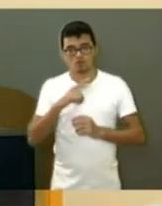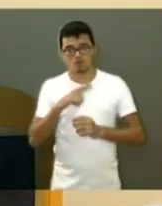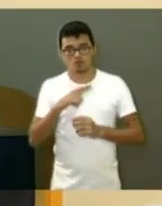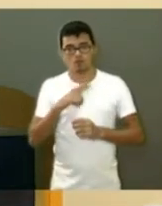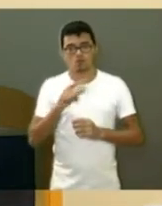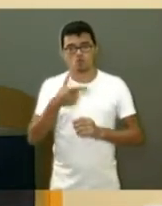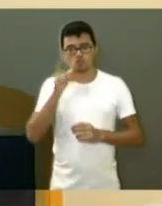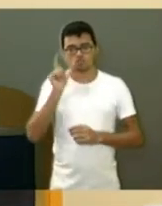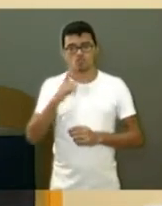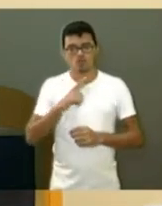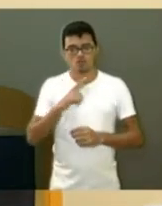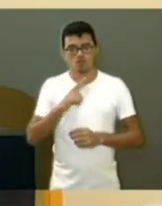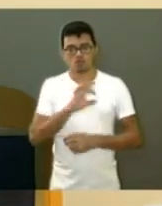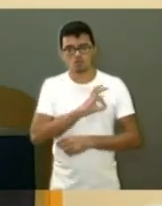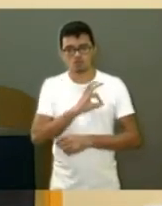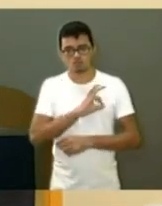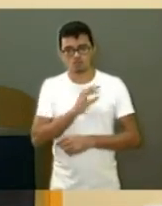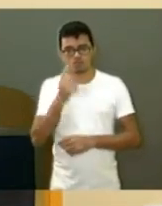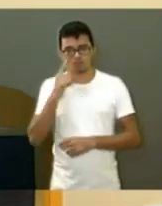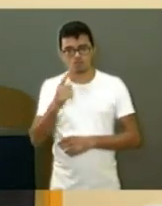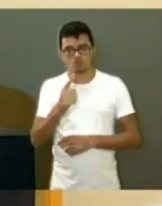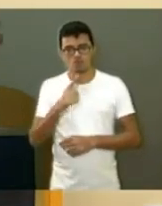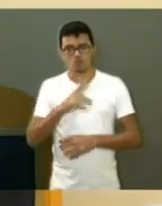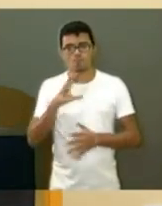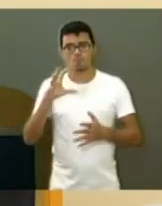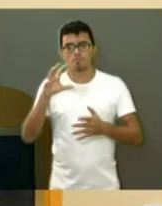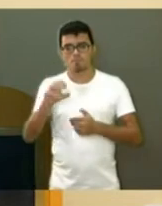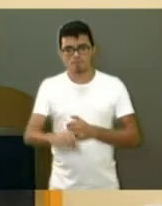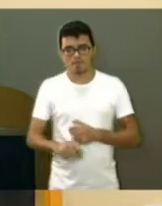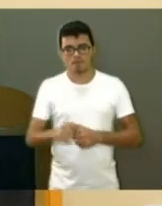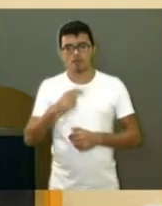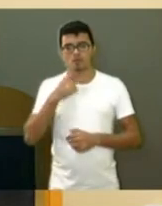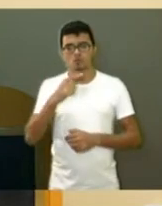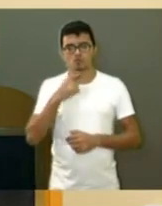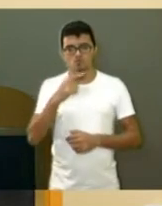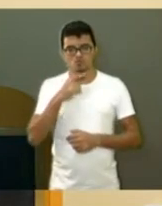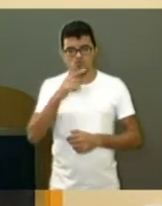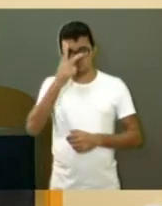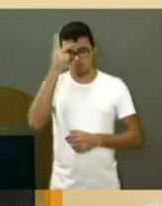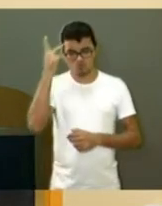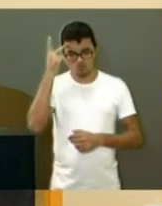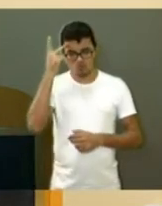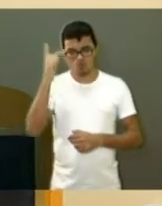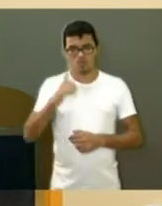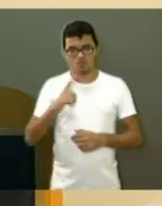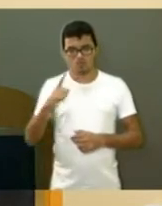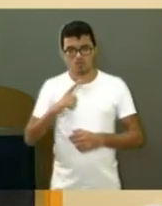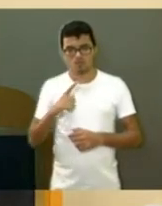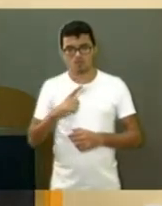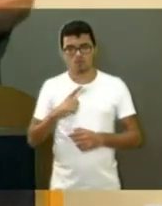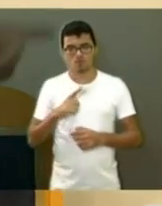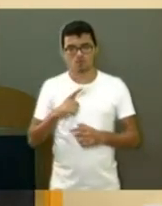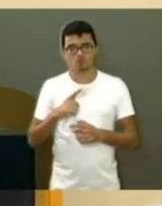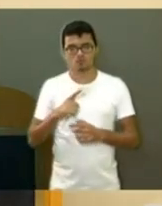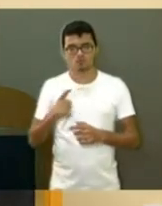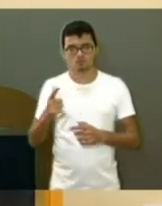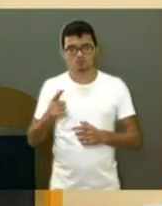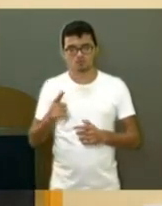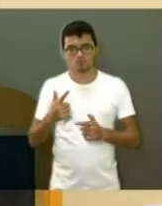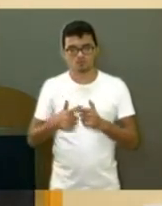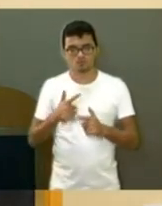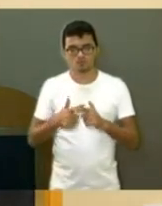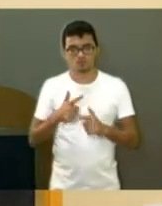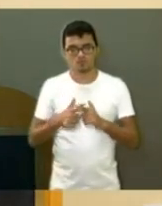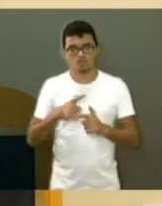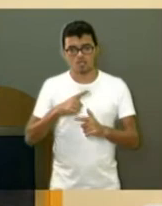policiamento que foram lá pegar a pessoa e não conseguiram pegar os caras que assaltaram o grande vilagem. Ele sai de um buraco em